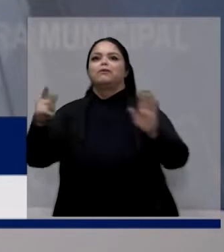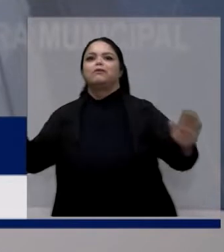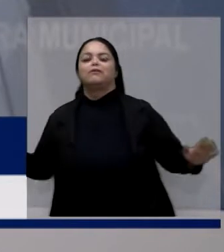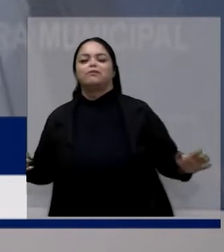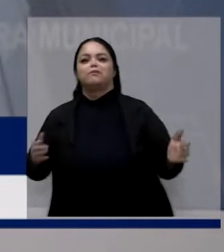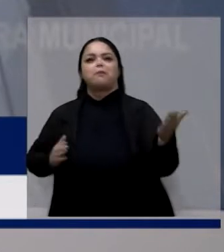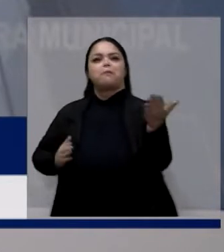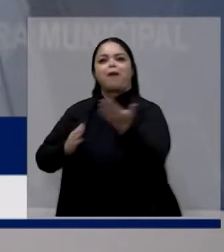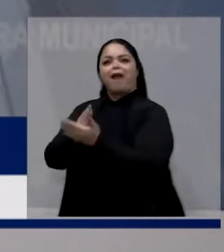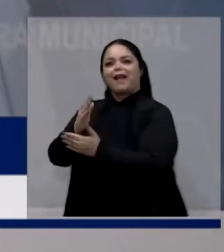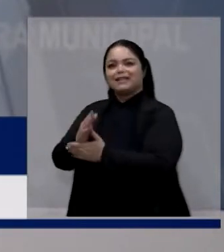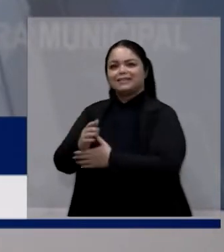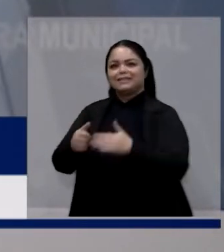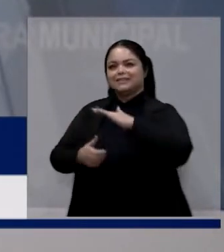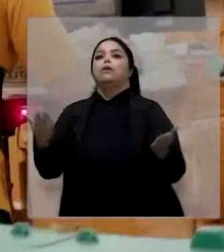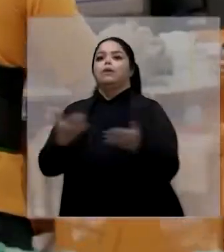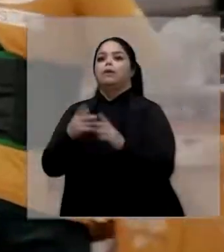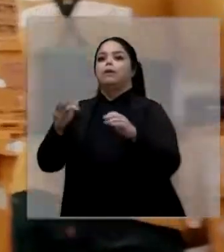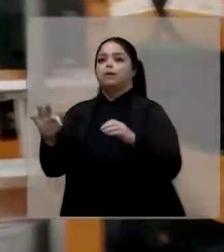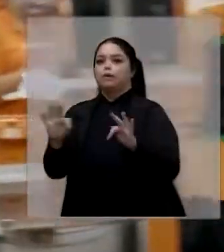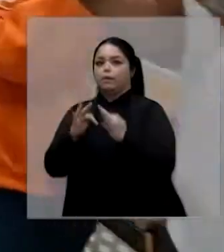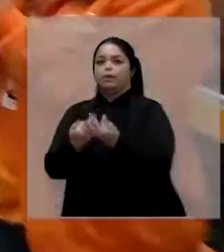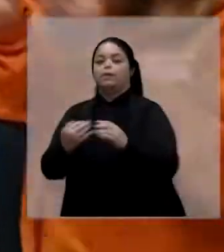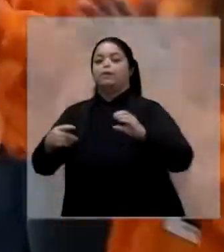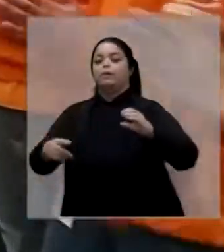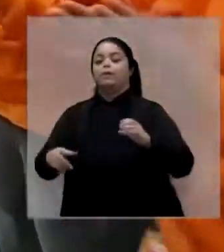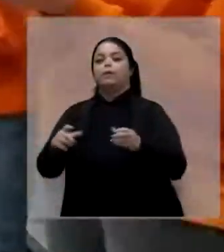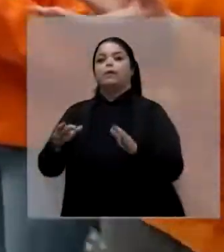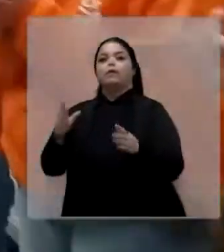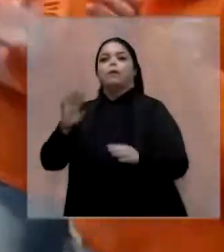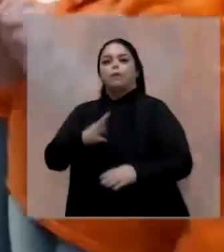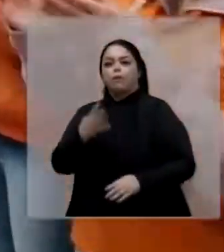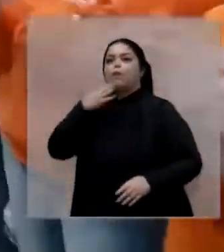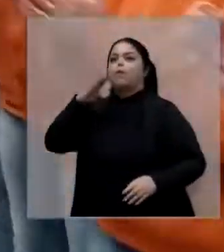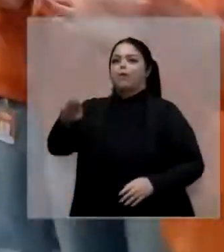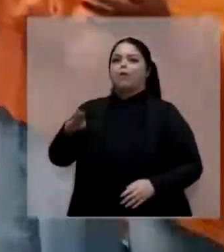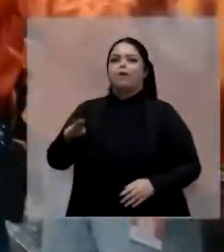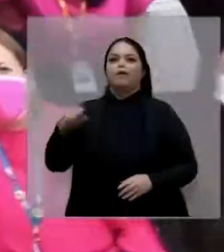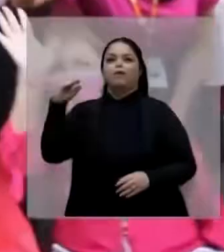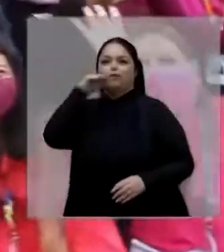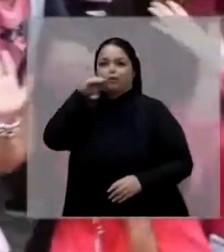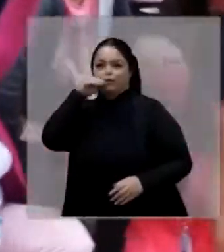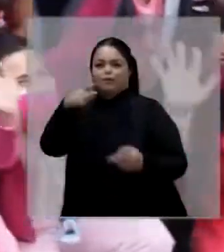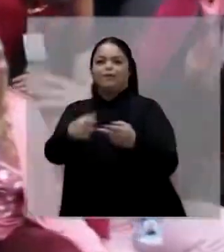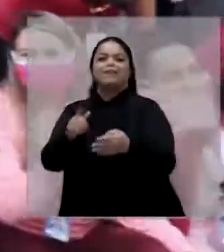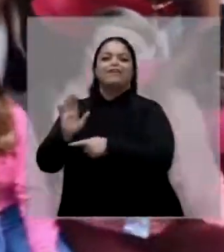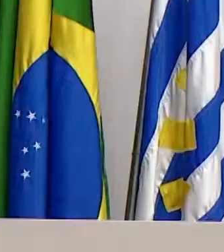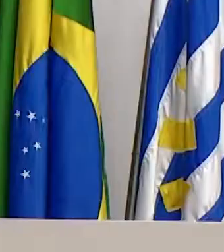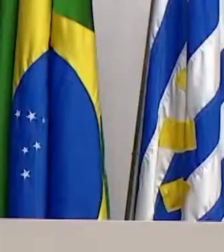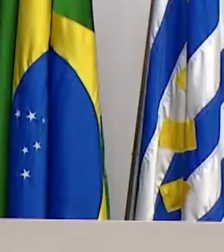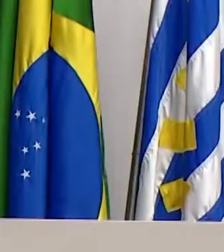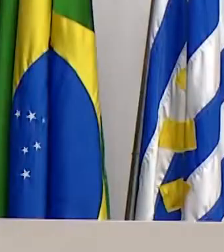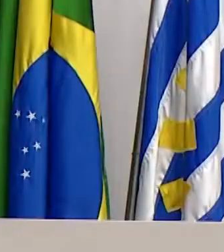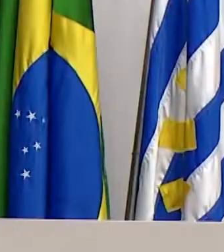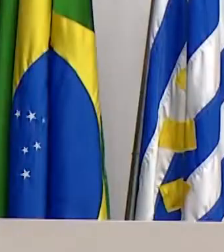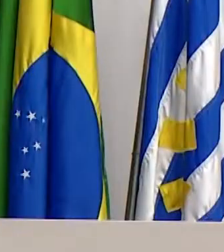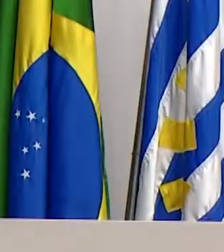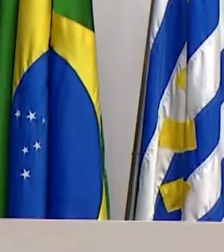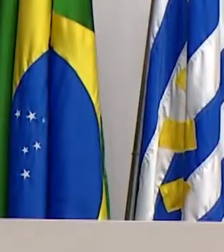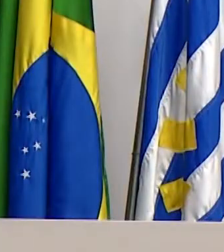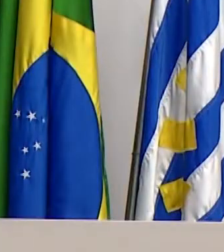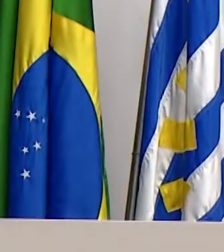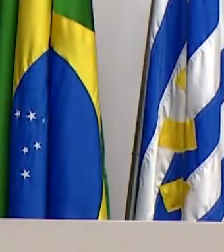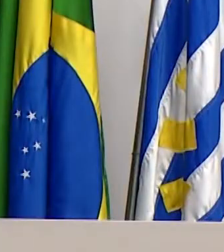todas as autoridades. O talento pelos negócios e o carinho com a equipe de colaboradores também foram